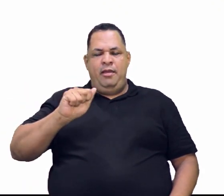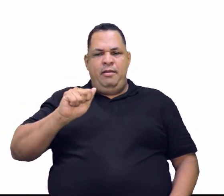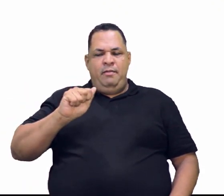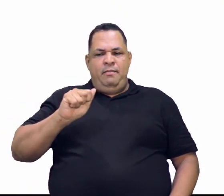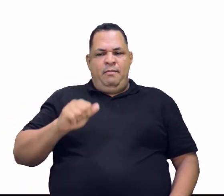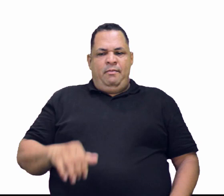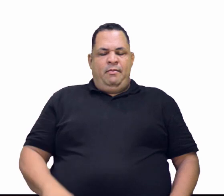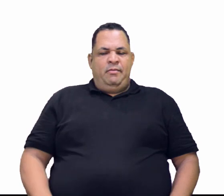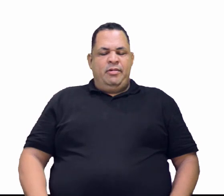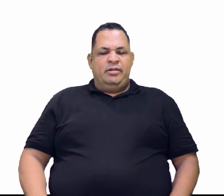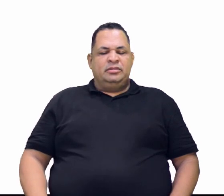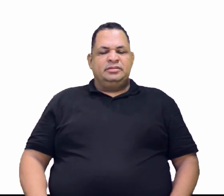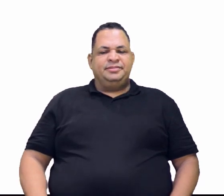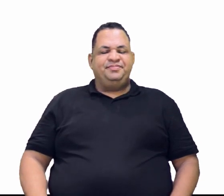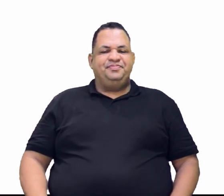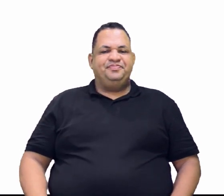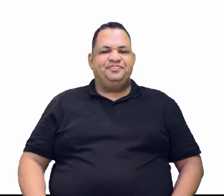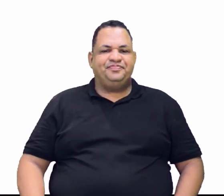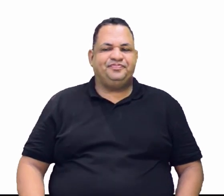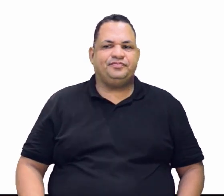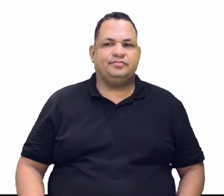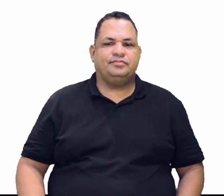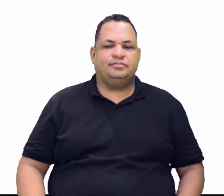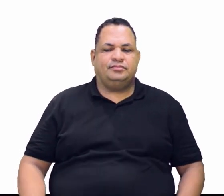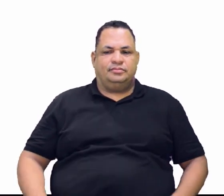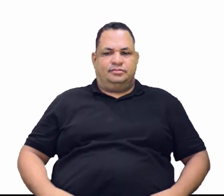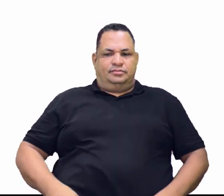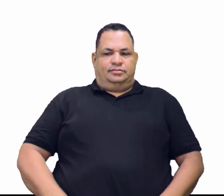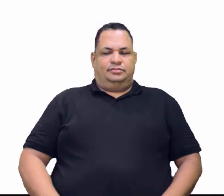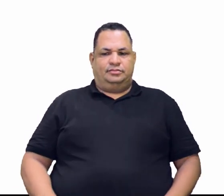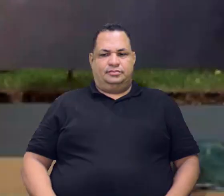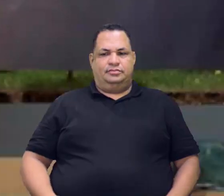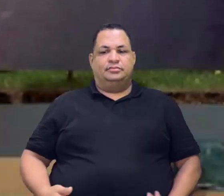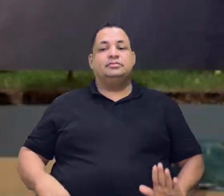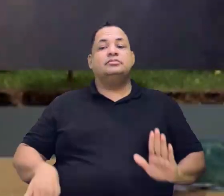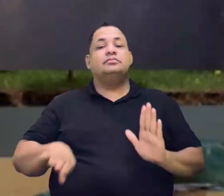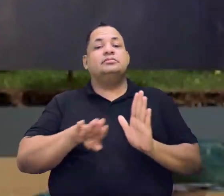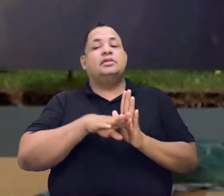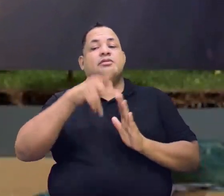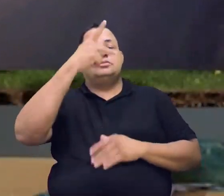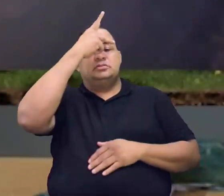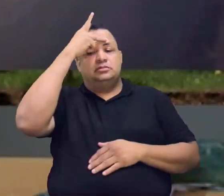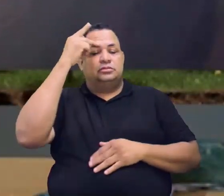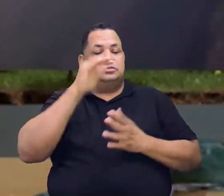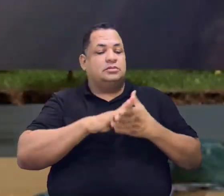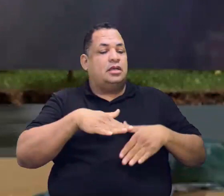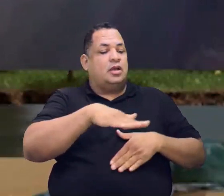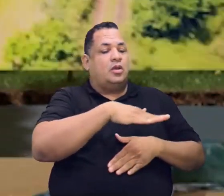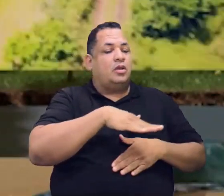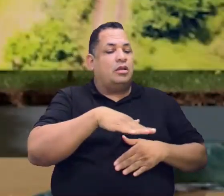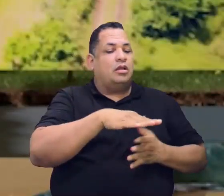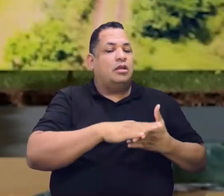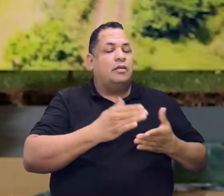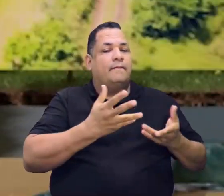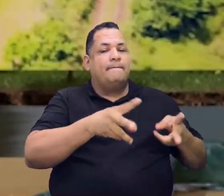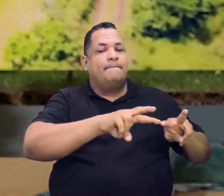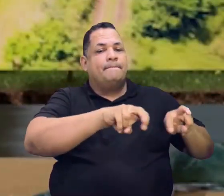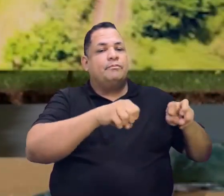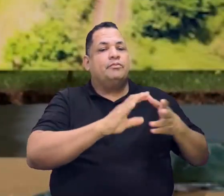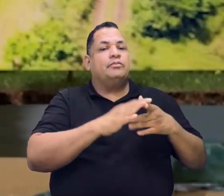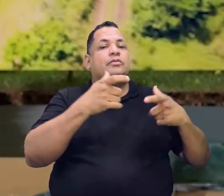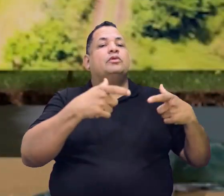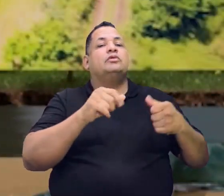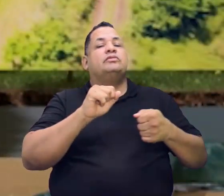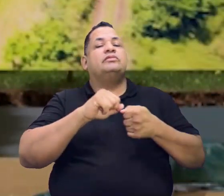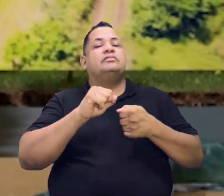O cara chega... Olha só, vem pra mim aqui. O cara chega no garimpo, aí quer garimpar. Pera aí. A garimpar